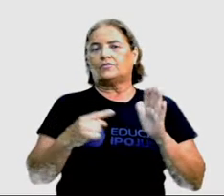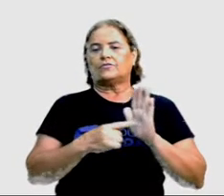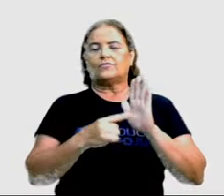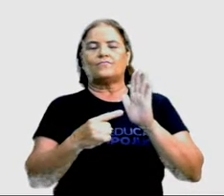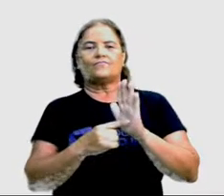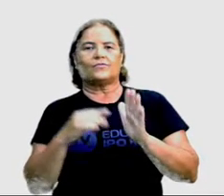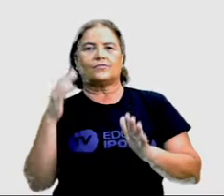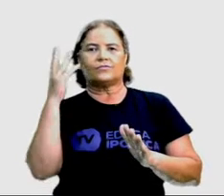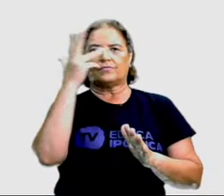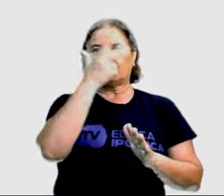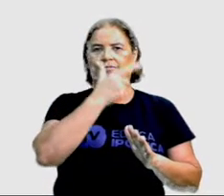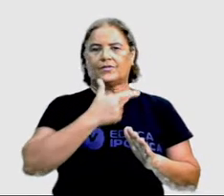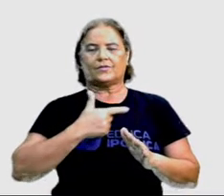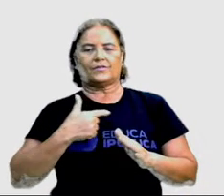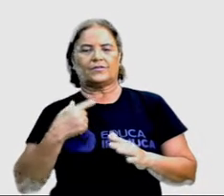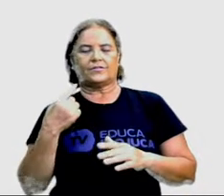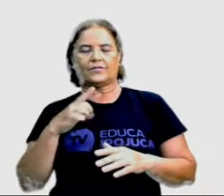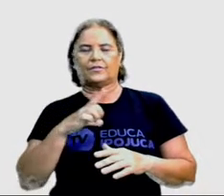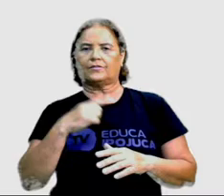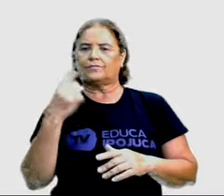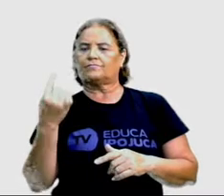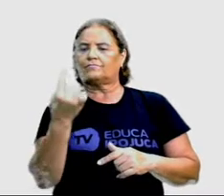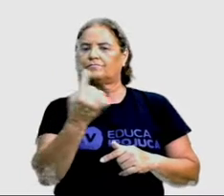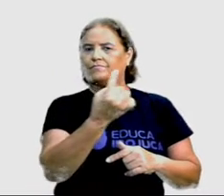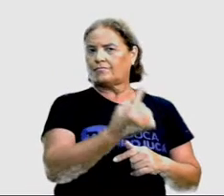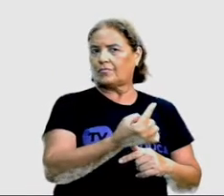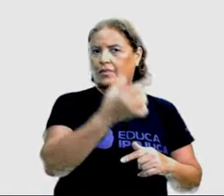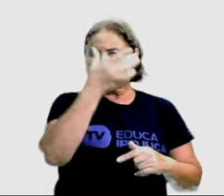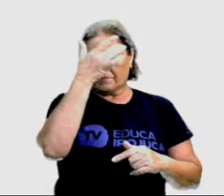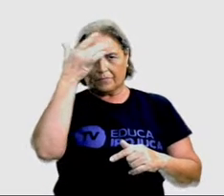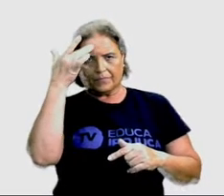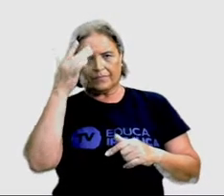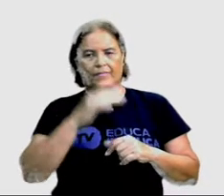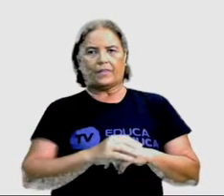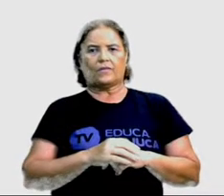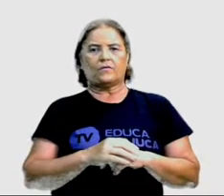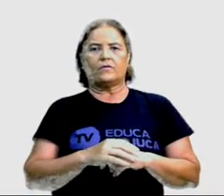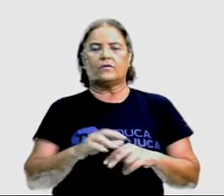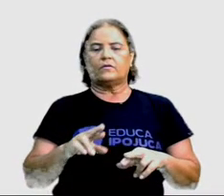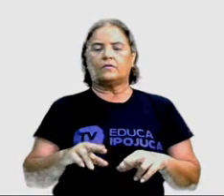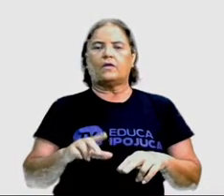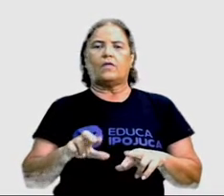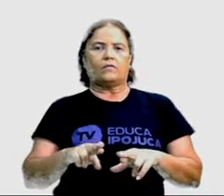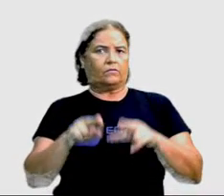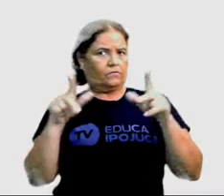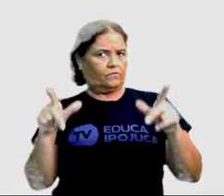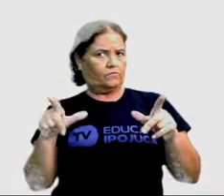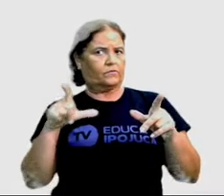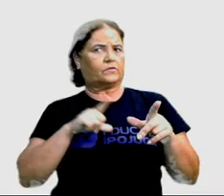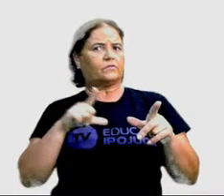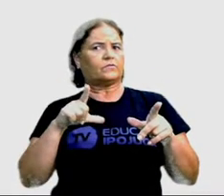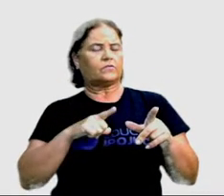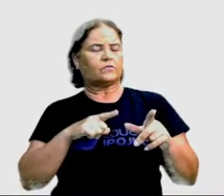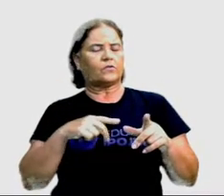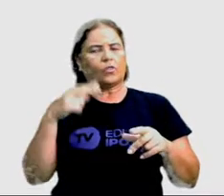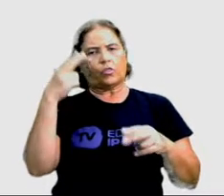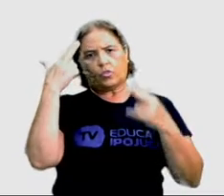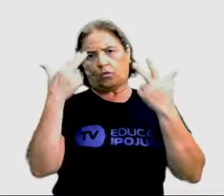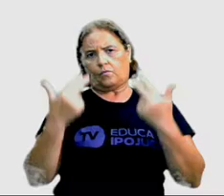existente em cada ser humano. Ser diferente é absolutamente natural.